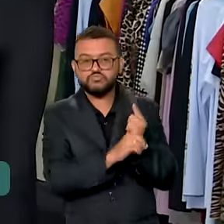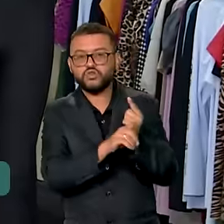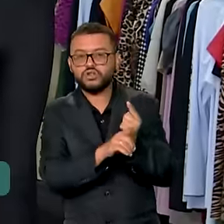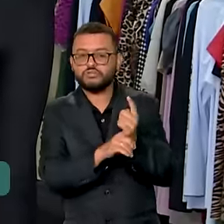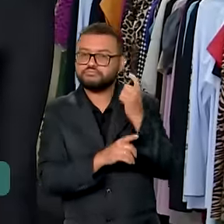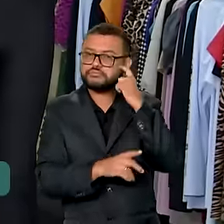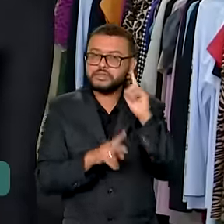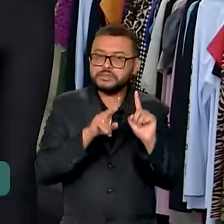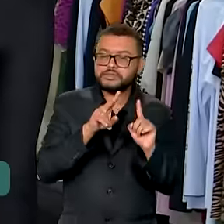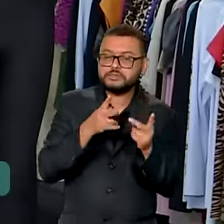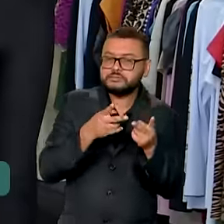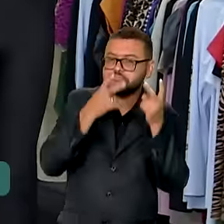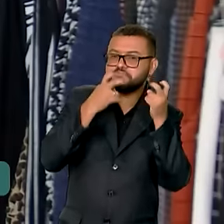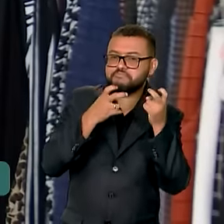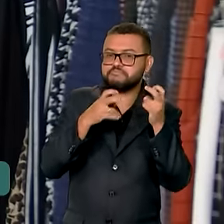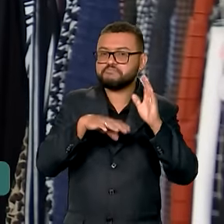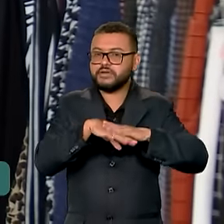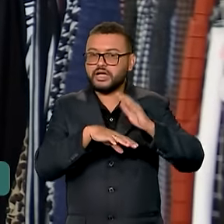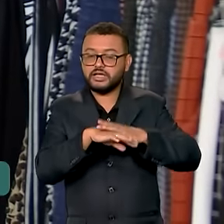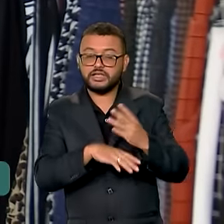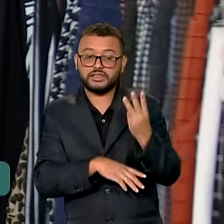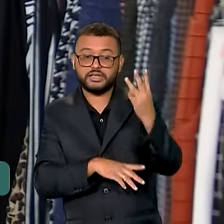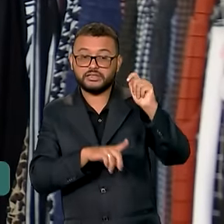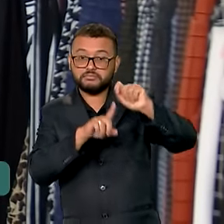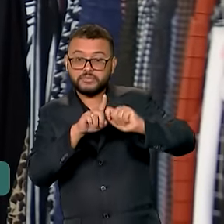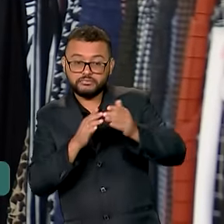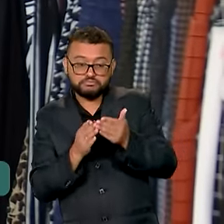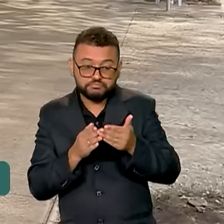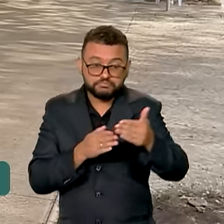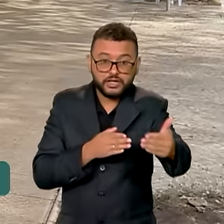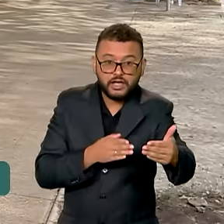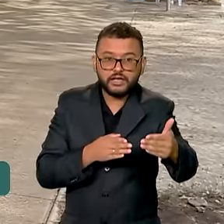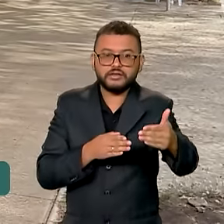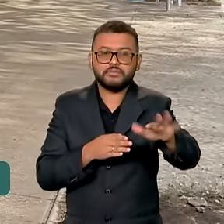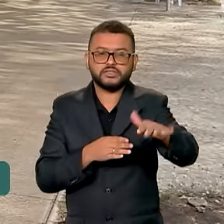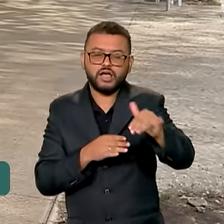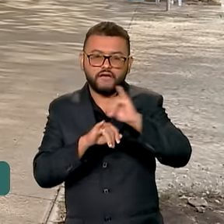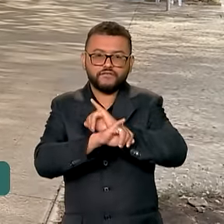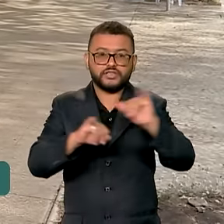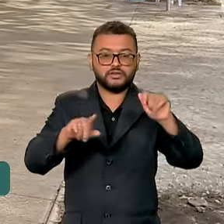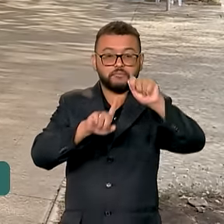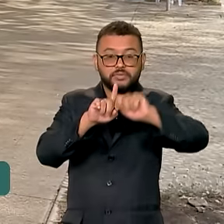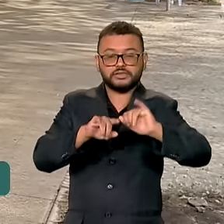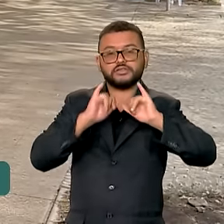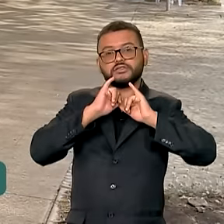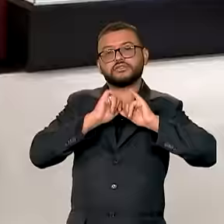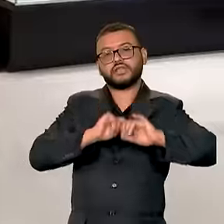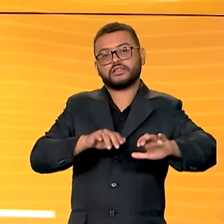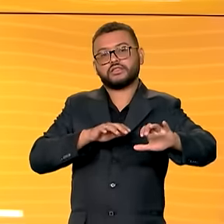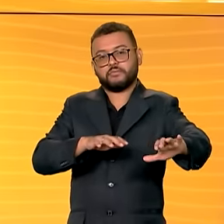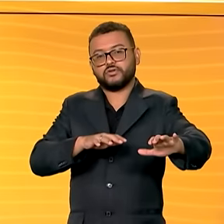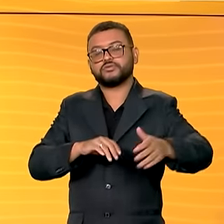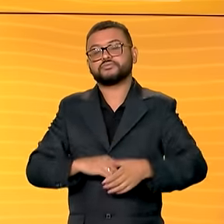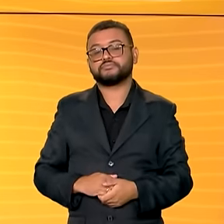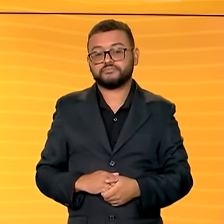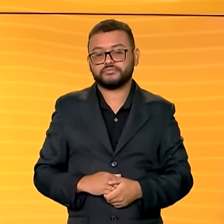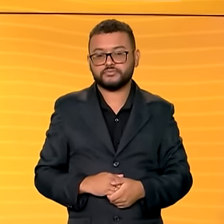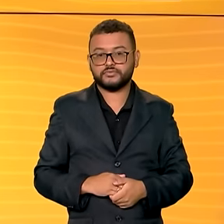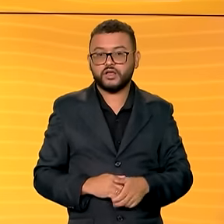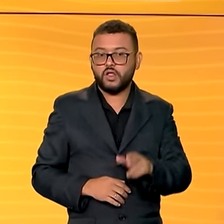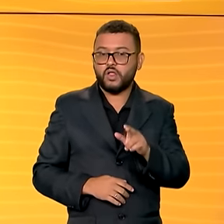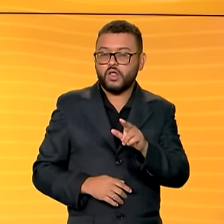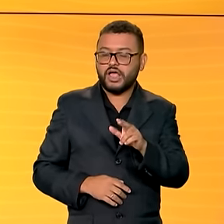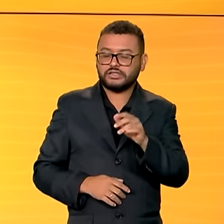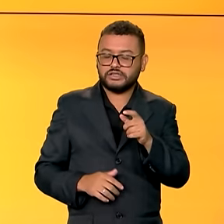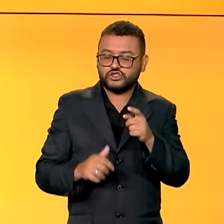estimativa, relativa ao segundo trimestre deste ano, deve ser divulgada em setembro. Nome